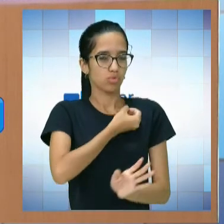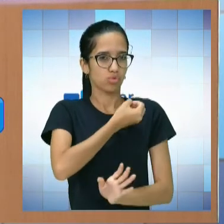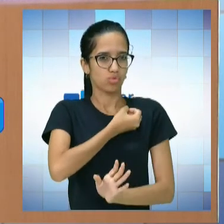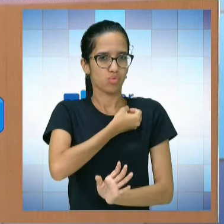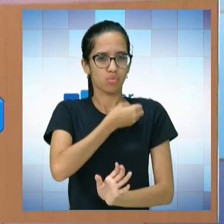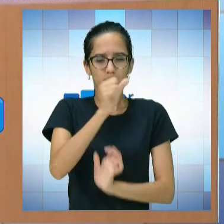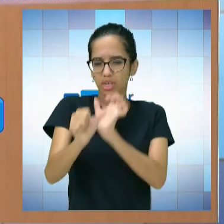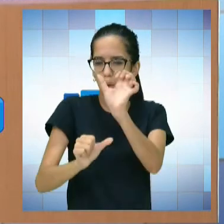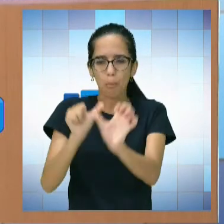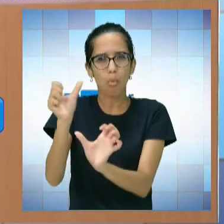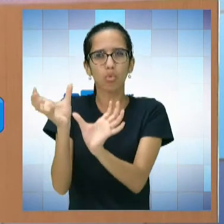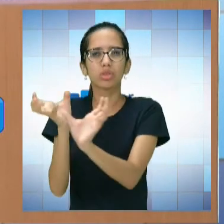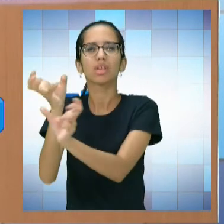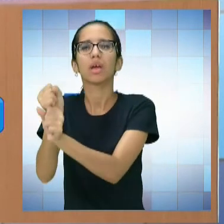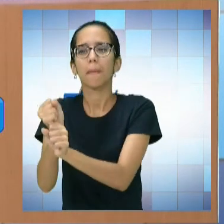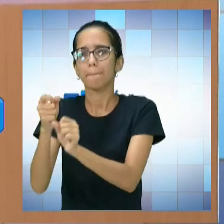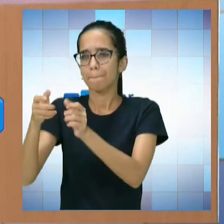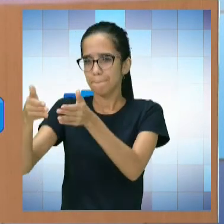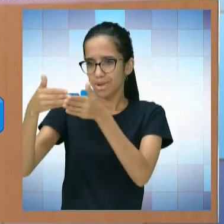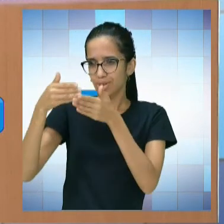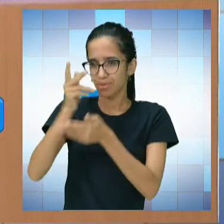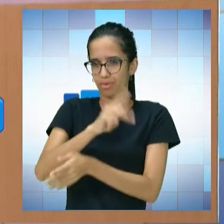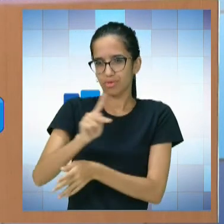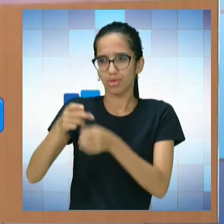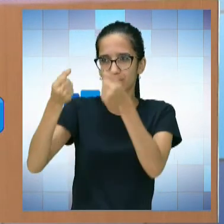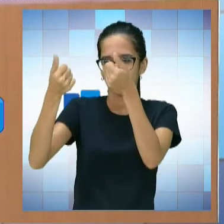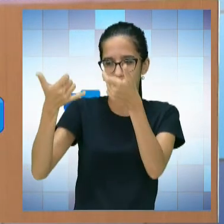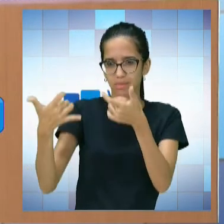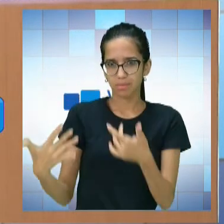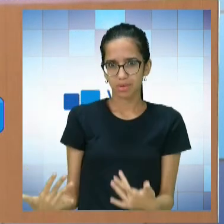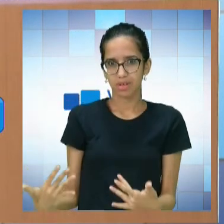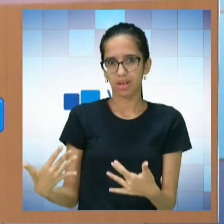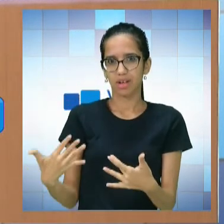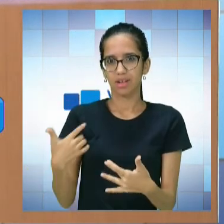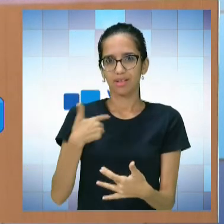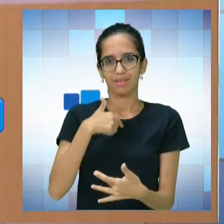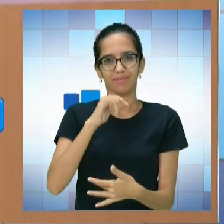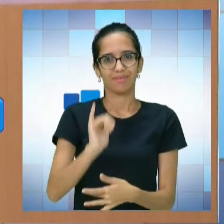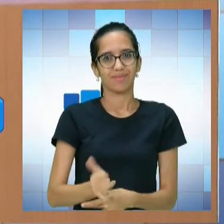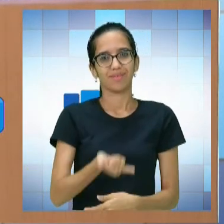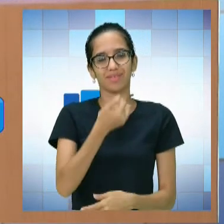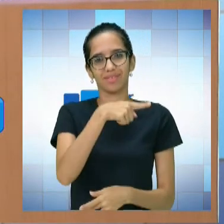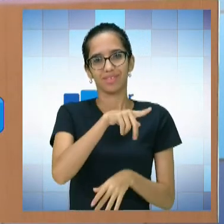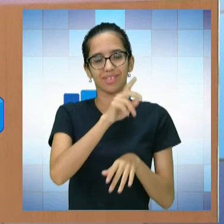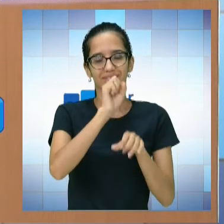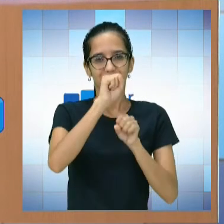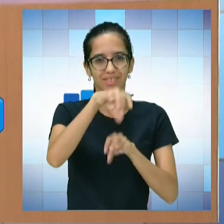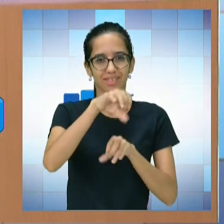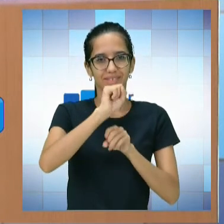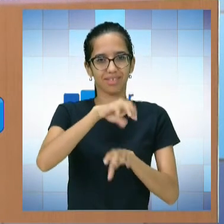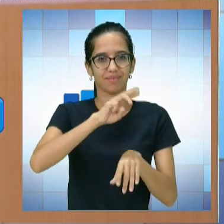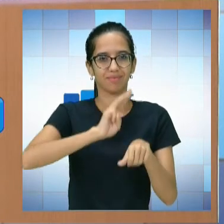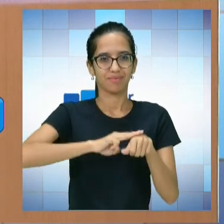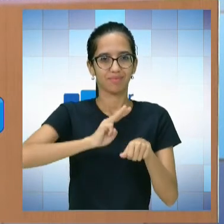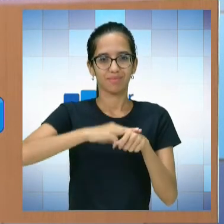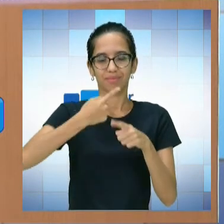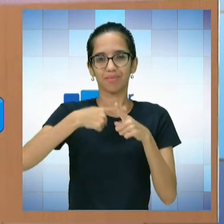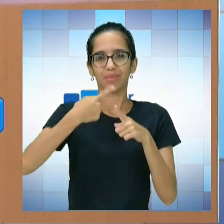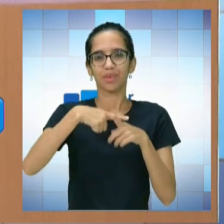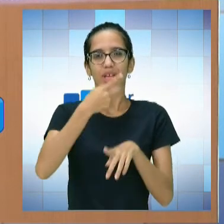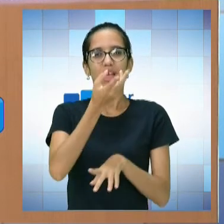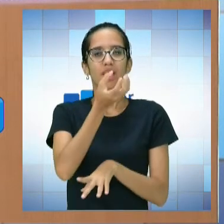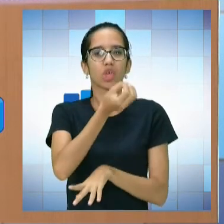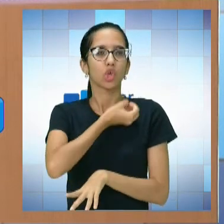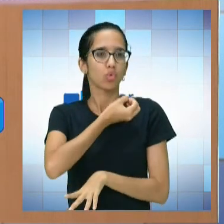Pede para o professor explicar sobre isso. Professor, usando aqui, para o professor dar um pouquinho da aula de matemática, o porquê que a ordem dos